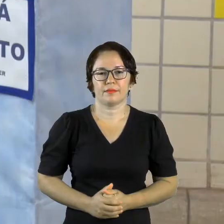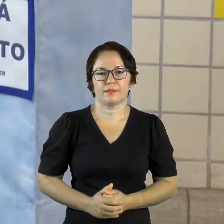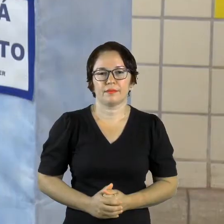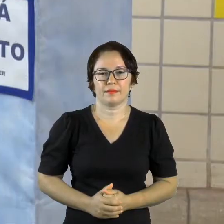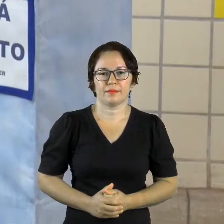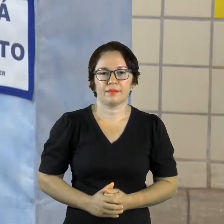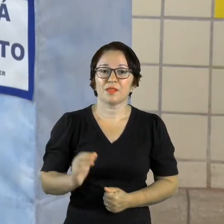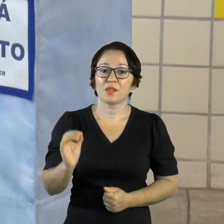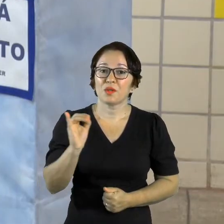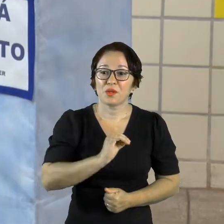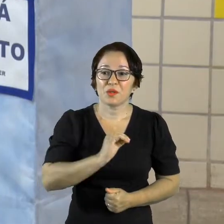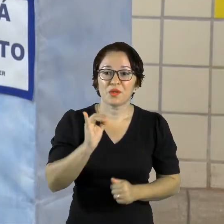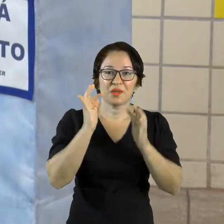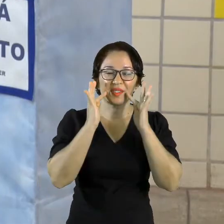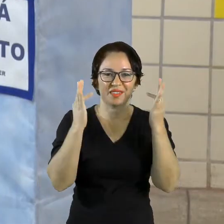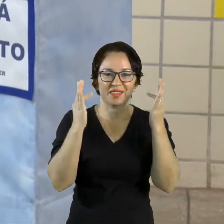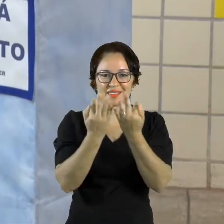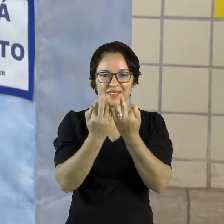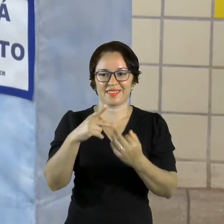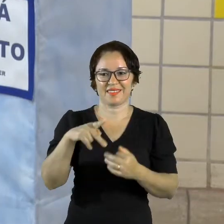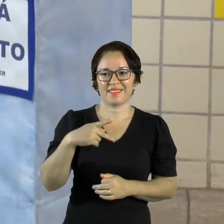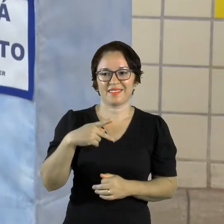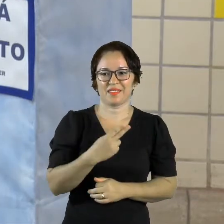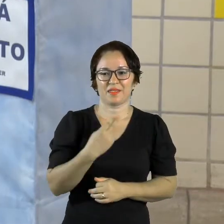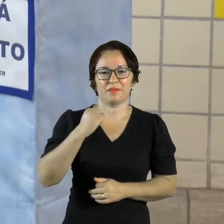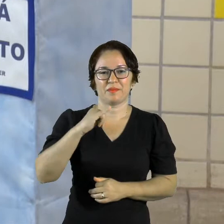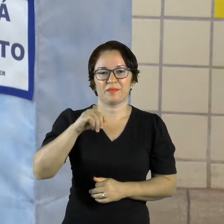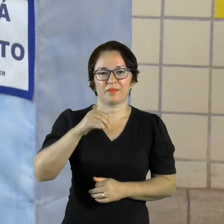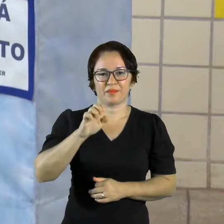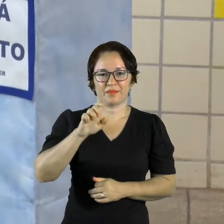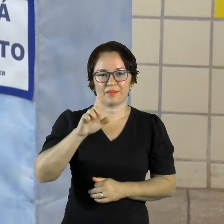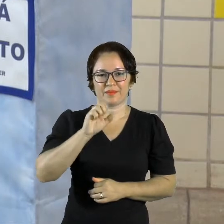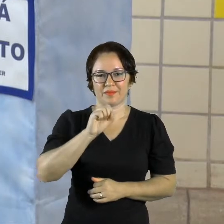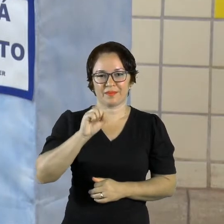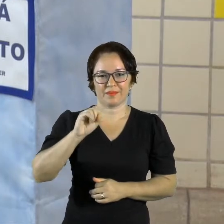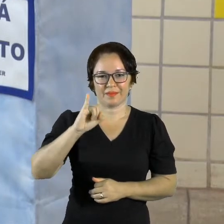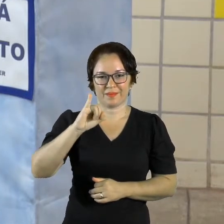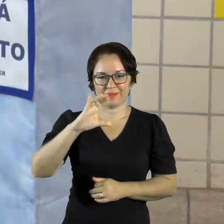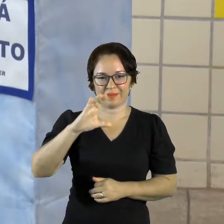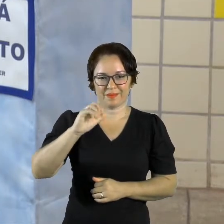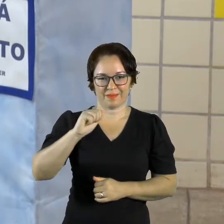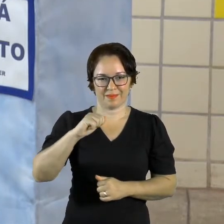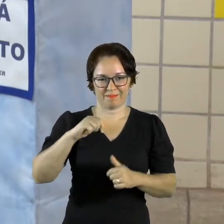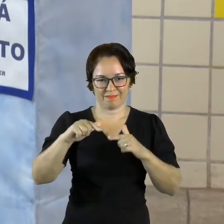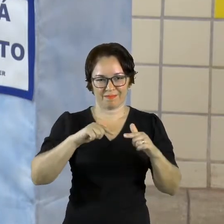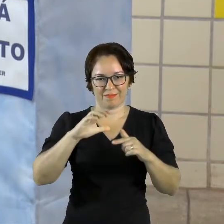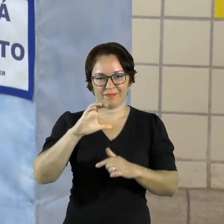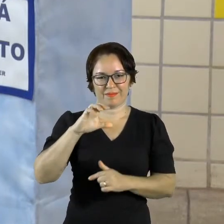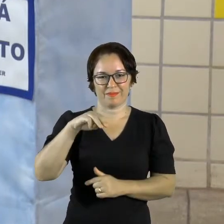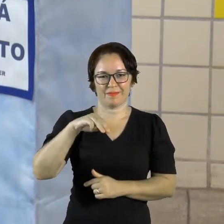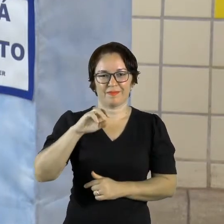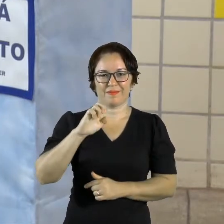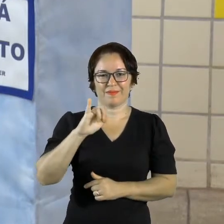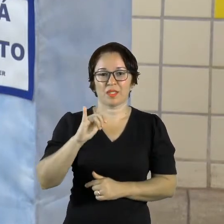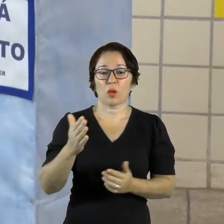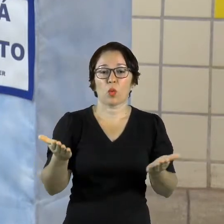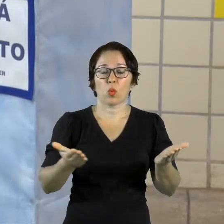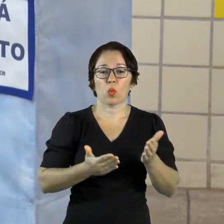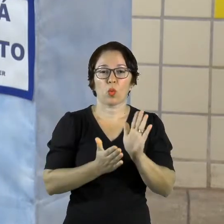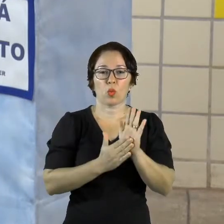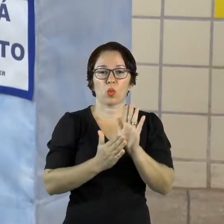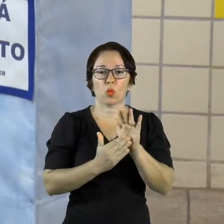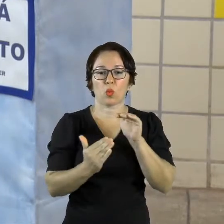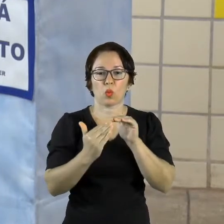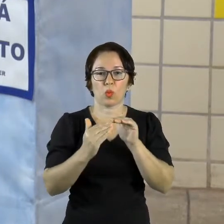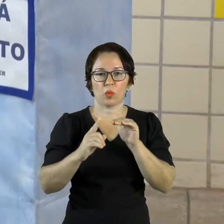Olá família, eu sou a professora Jéssica do CEME Vitória Régia. As propostas de hoje estão voltadas para a turma do